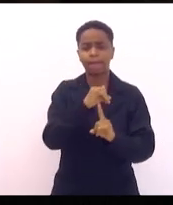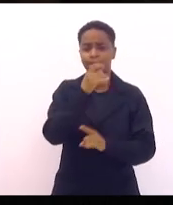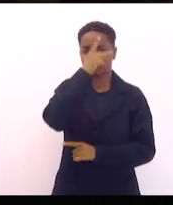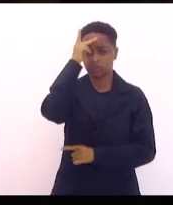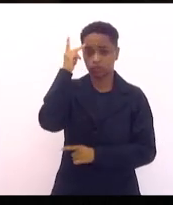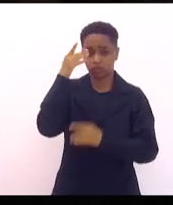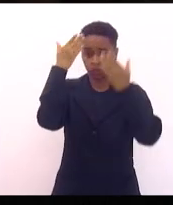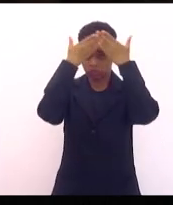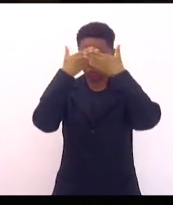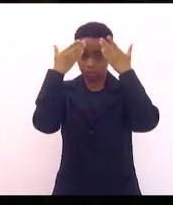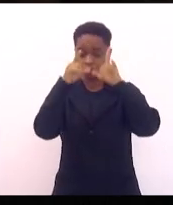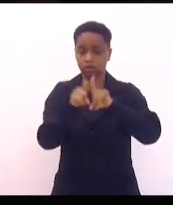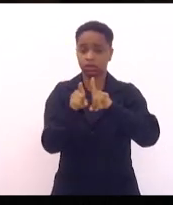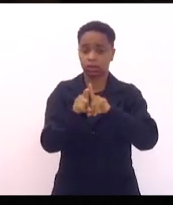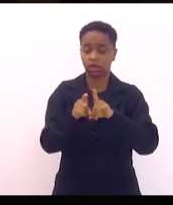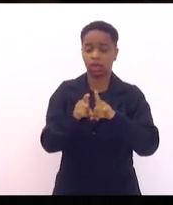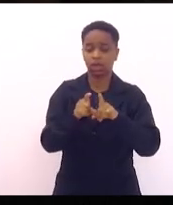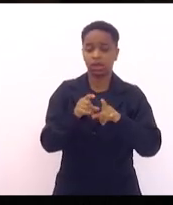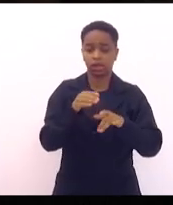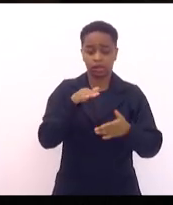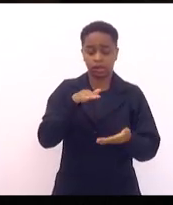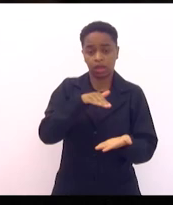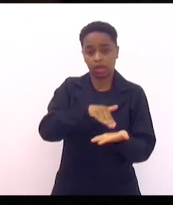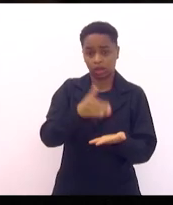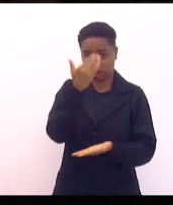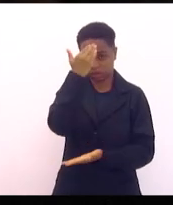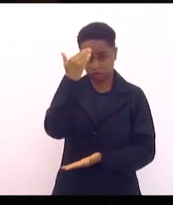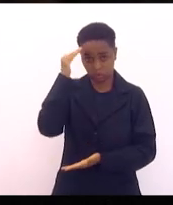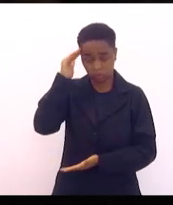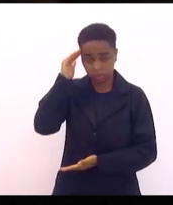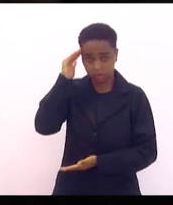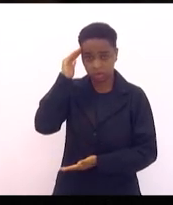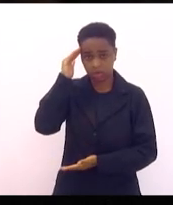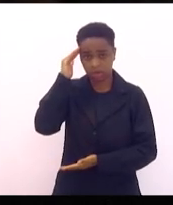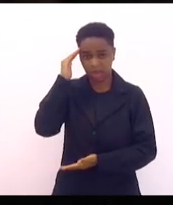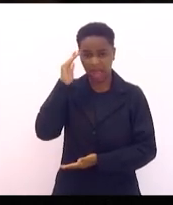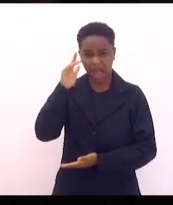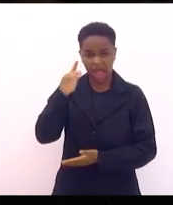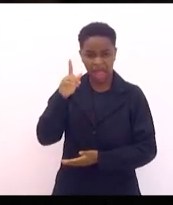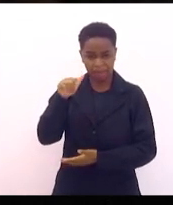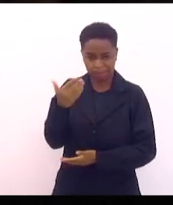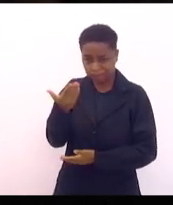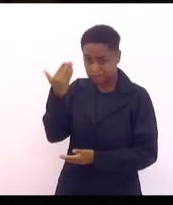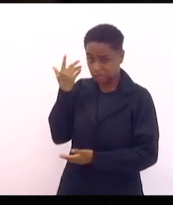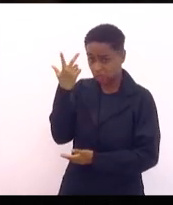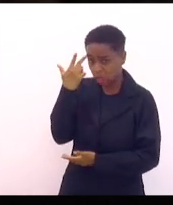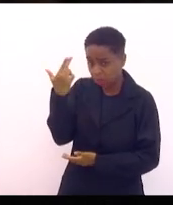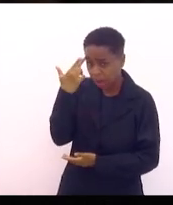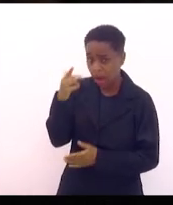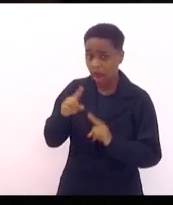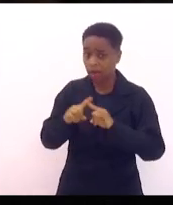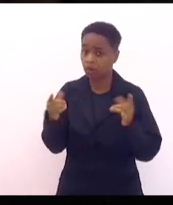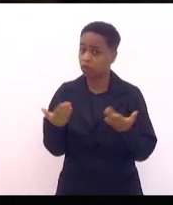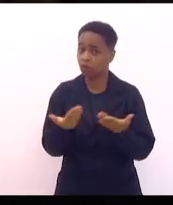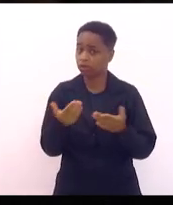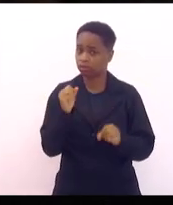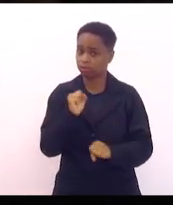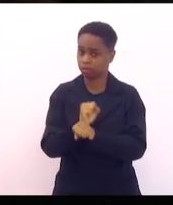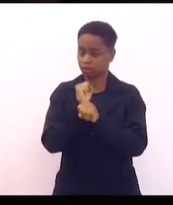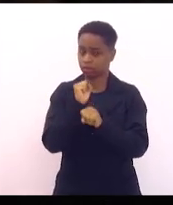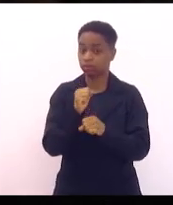candomblé, isso deixou de ser normal. Aconteceu um episódio